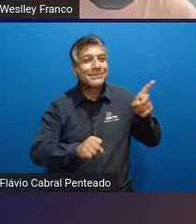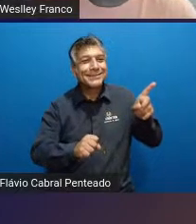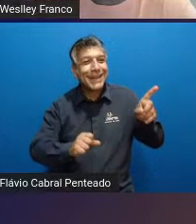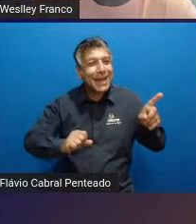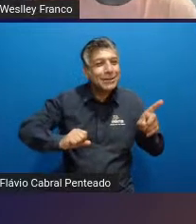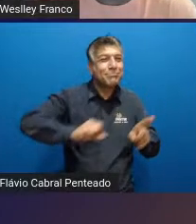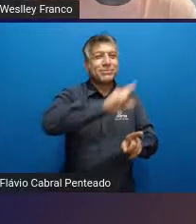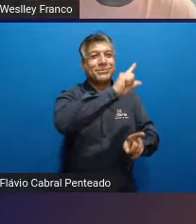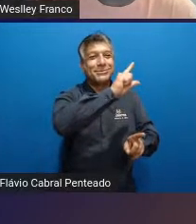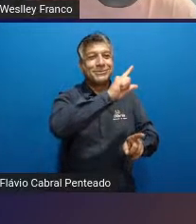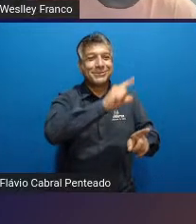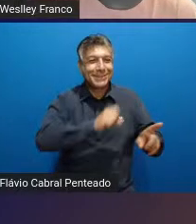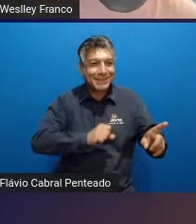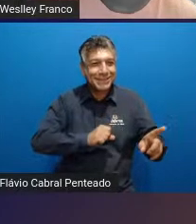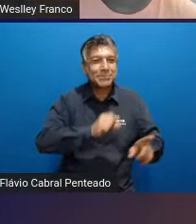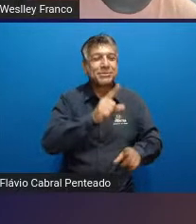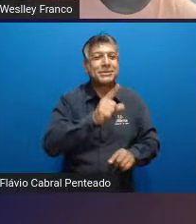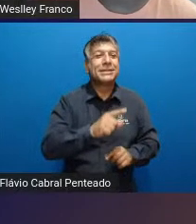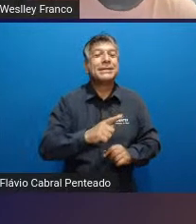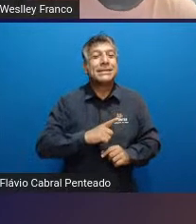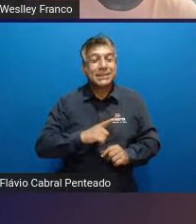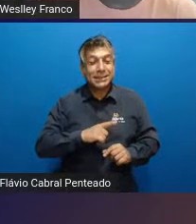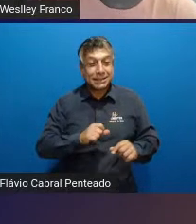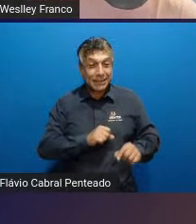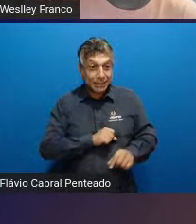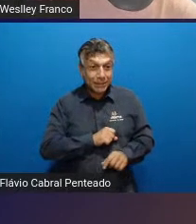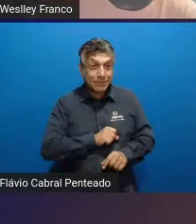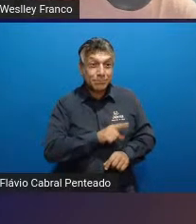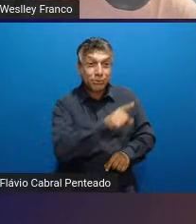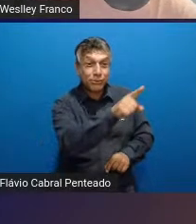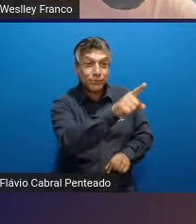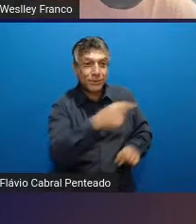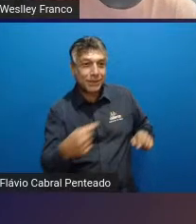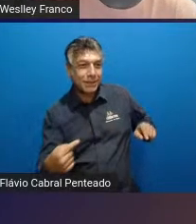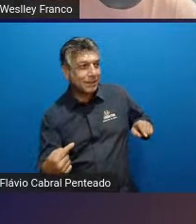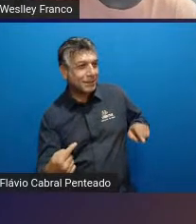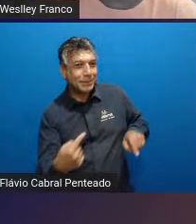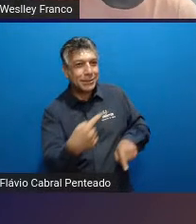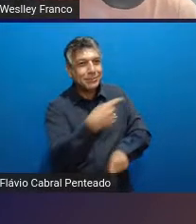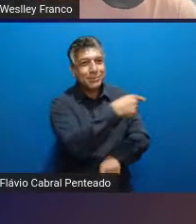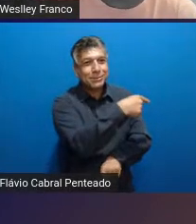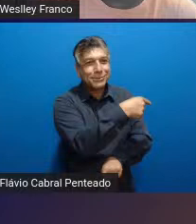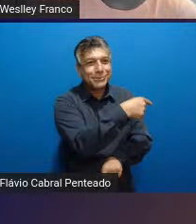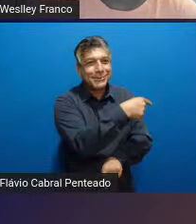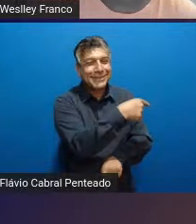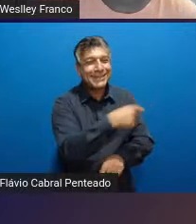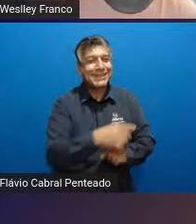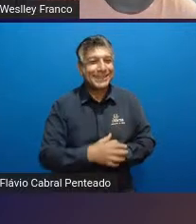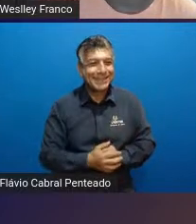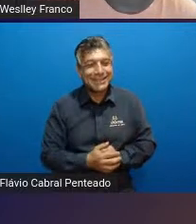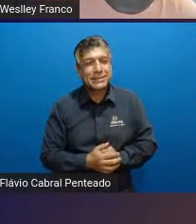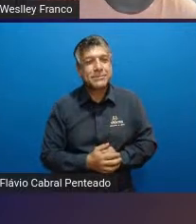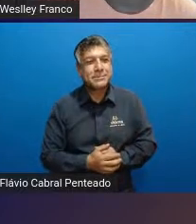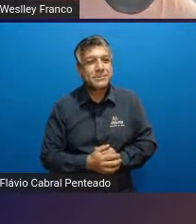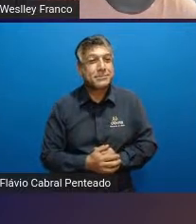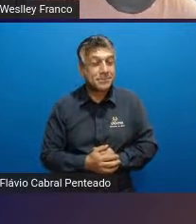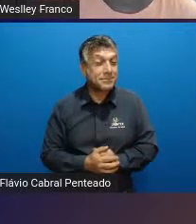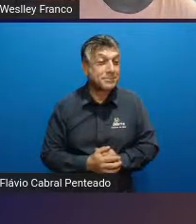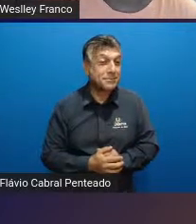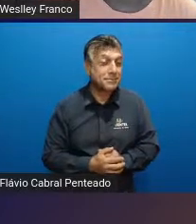inversão então sempre que houver essa inversão tem esse balanço defensivo tanto para a direita tanto para a esquerda é